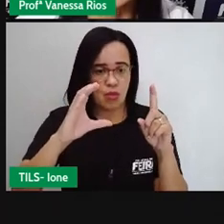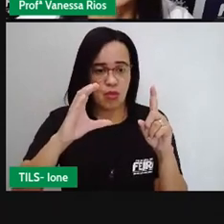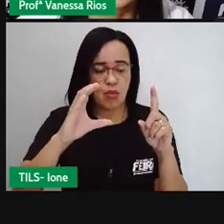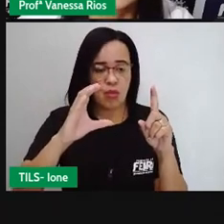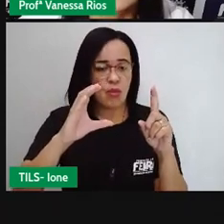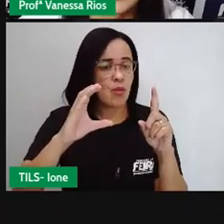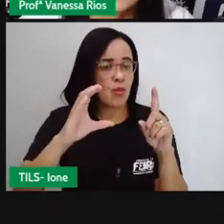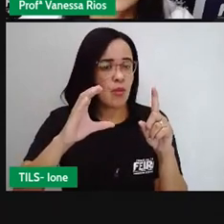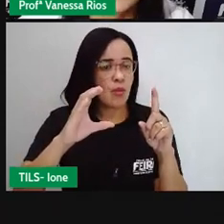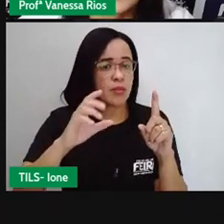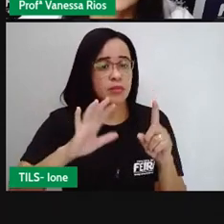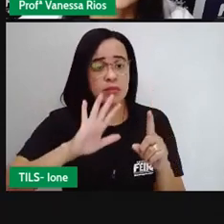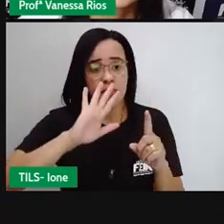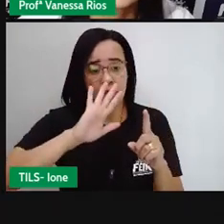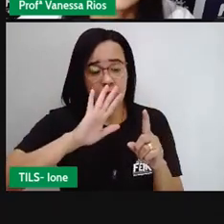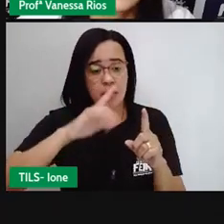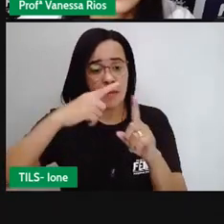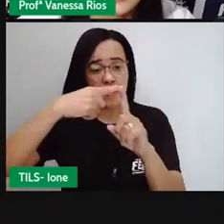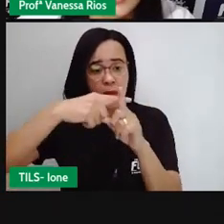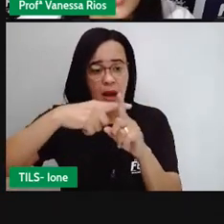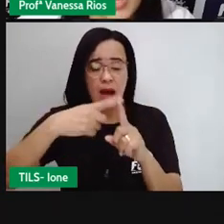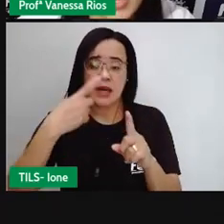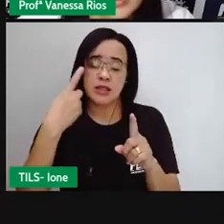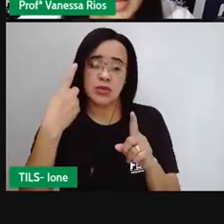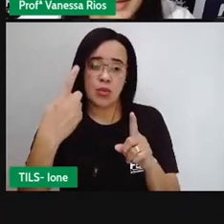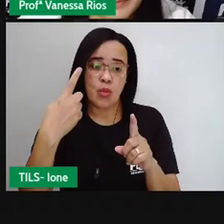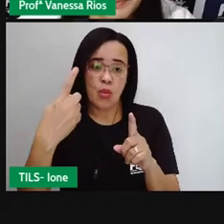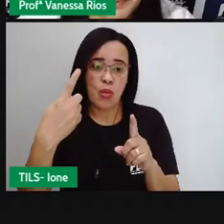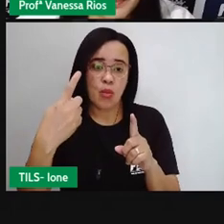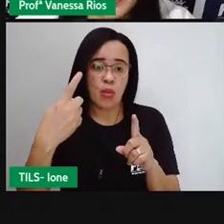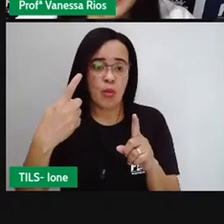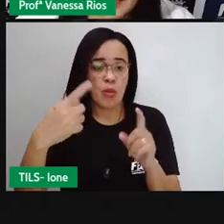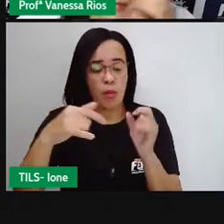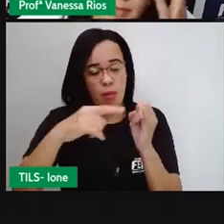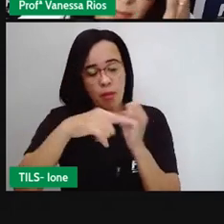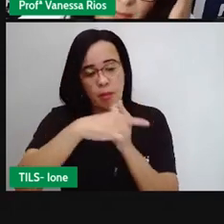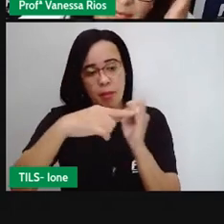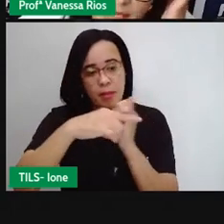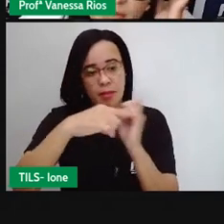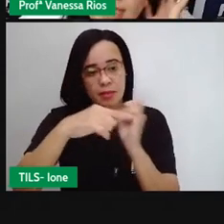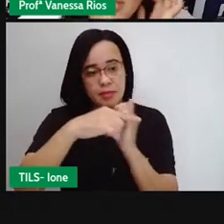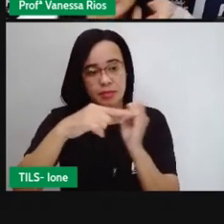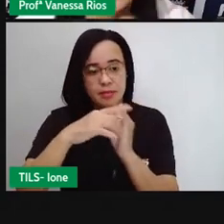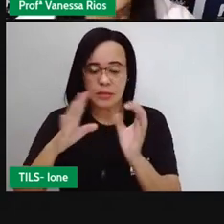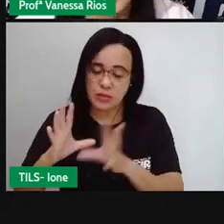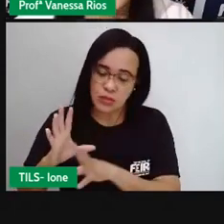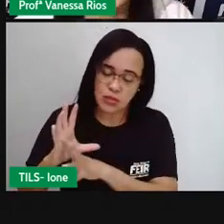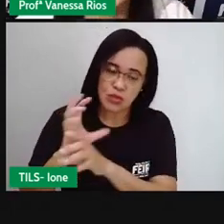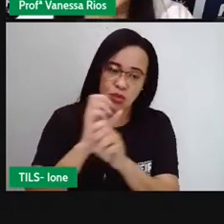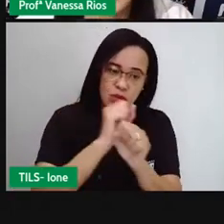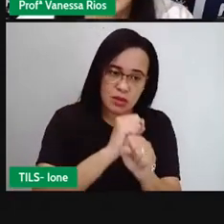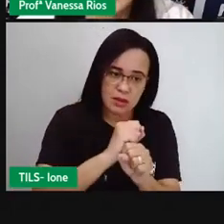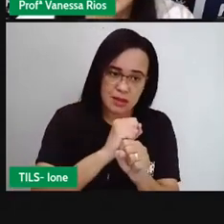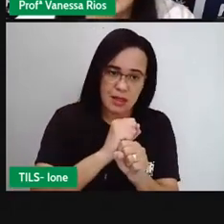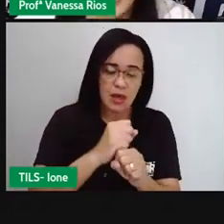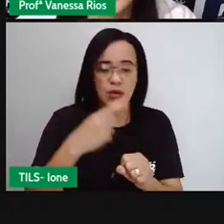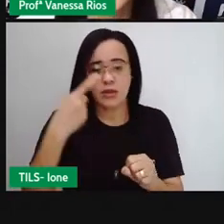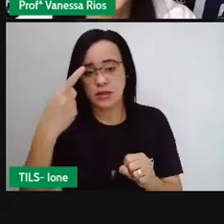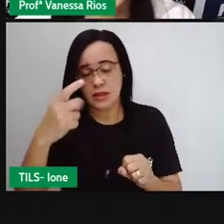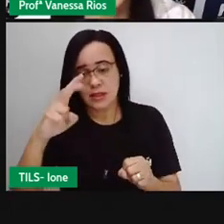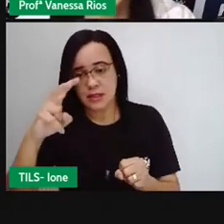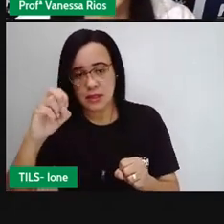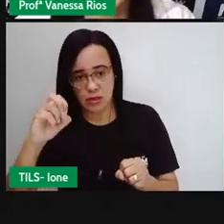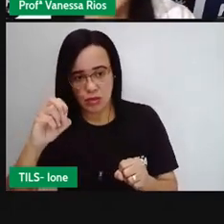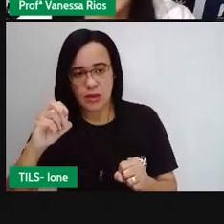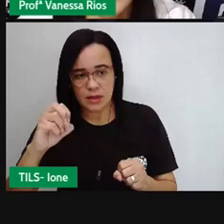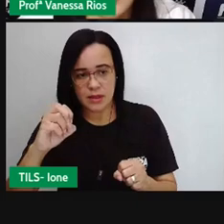quanto? cento e cinquenta menos quarenta a